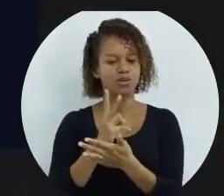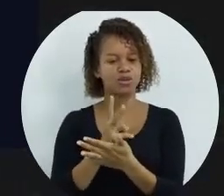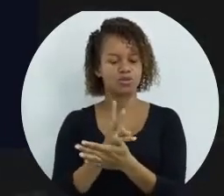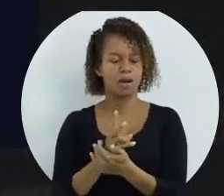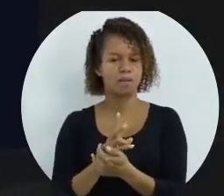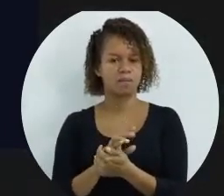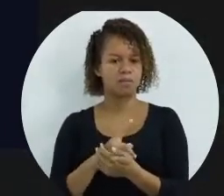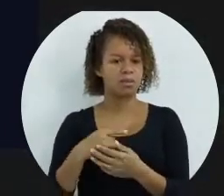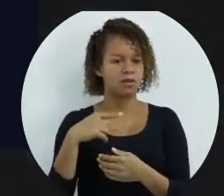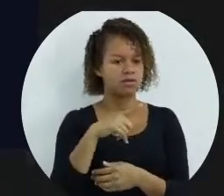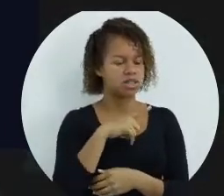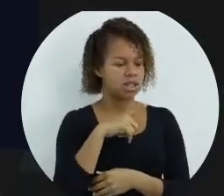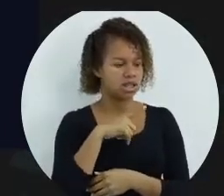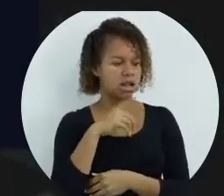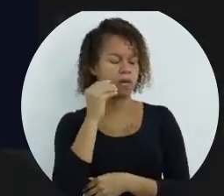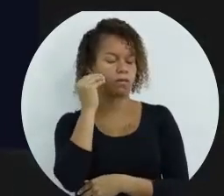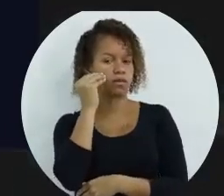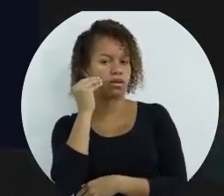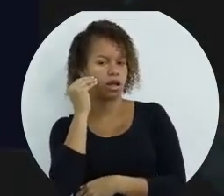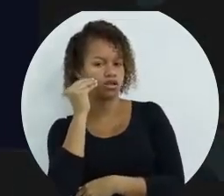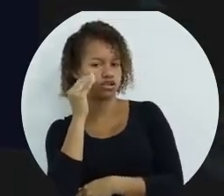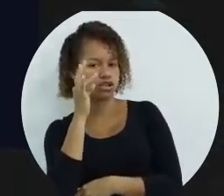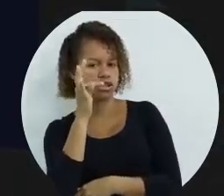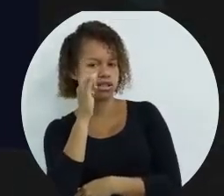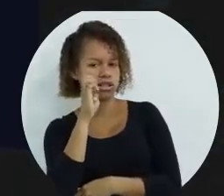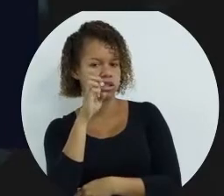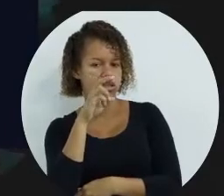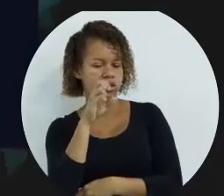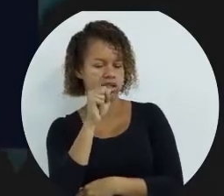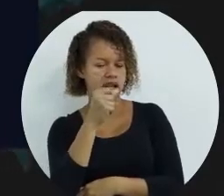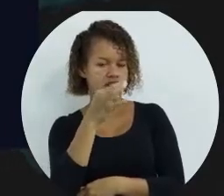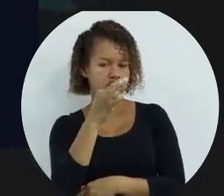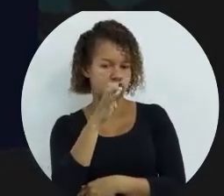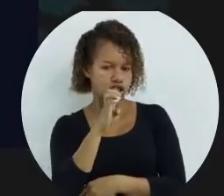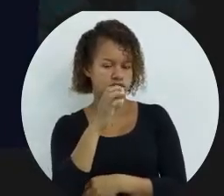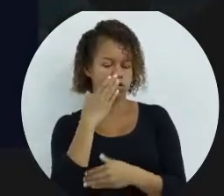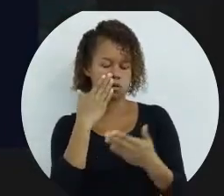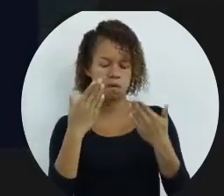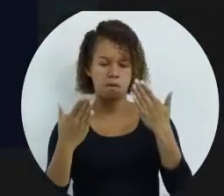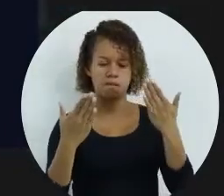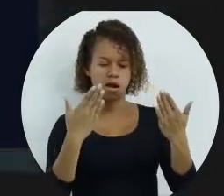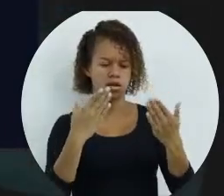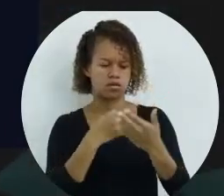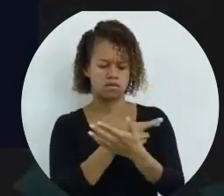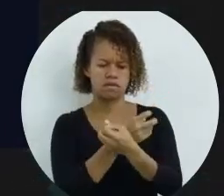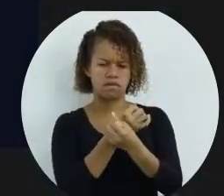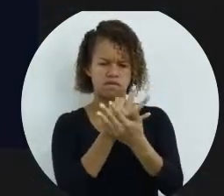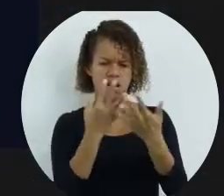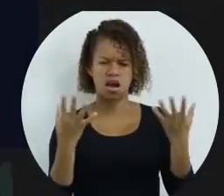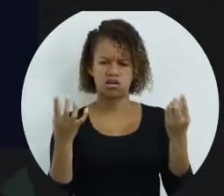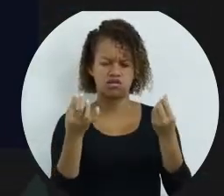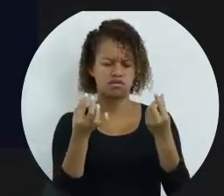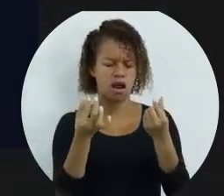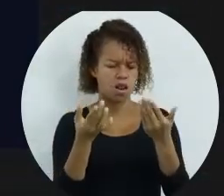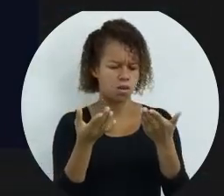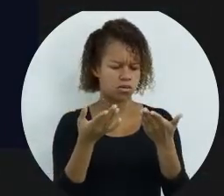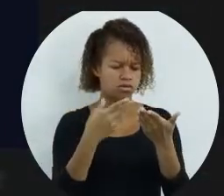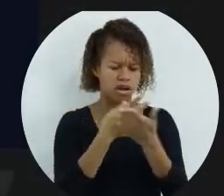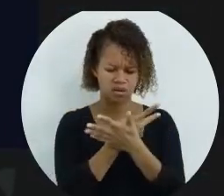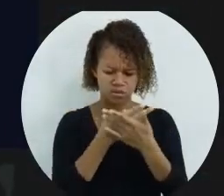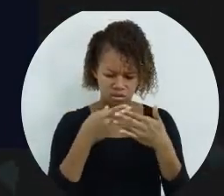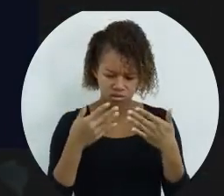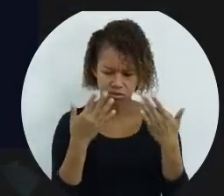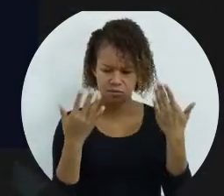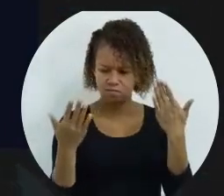Então, você tem um teste que vai ser uma comparação com vários valores, com vários casos.